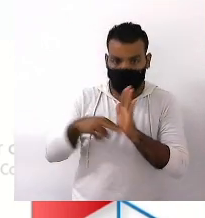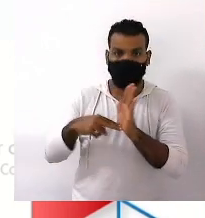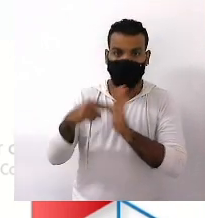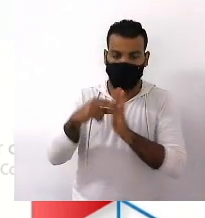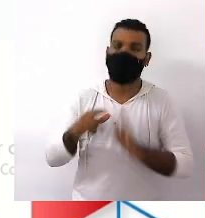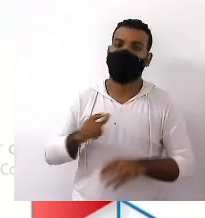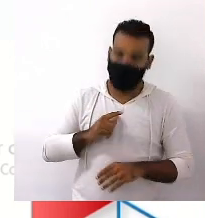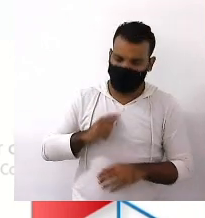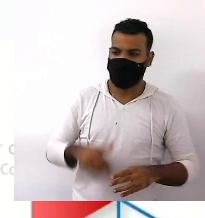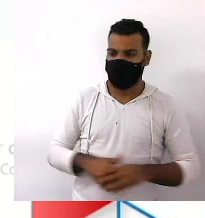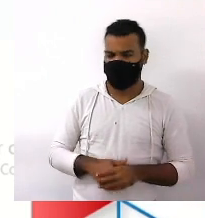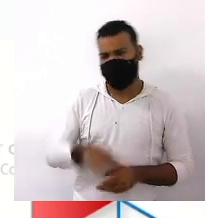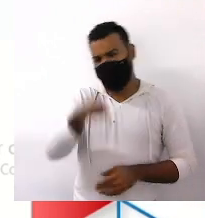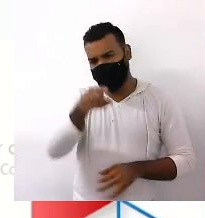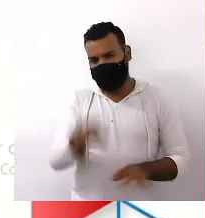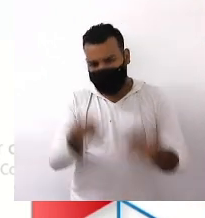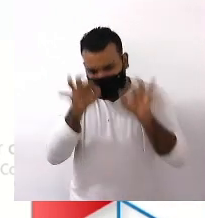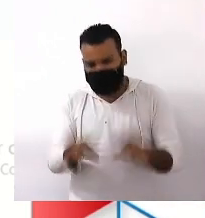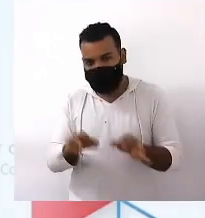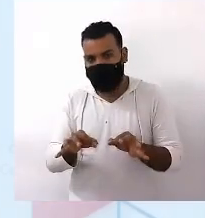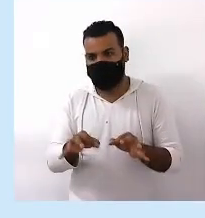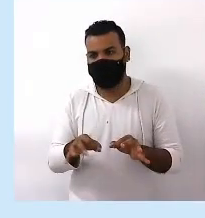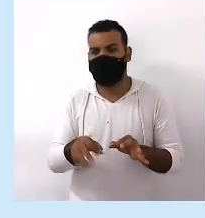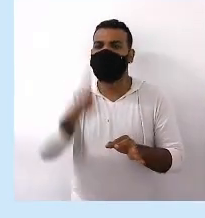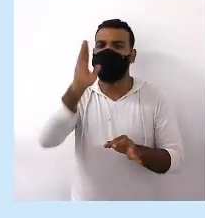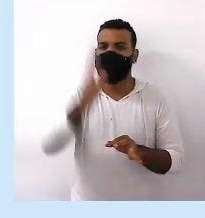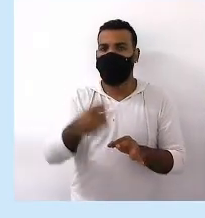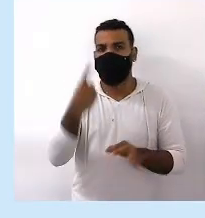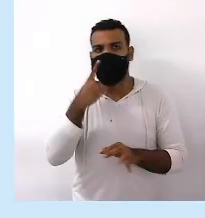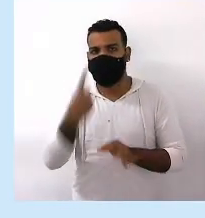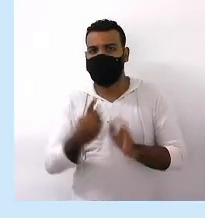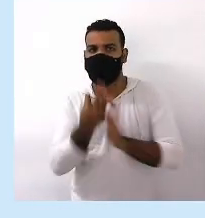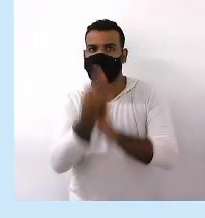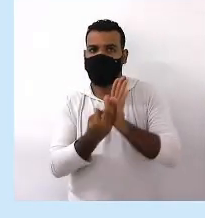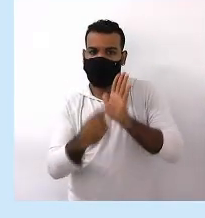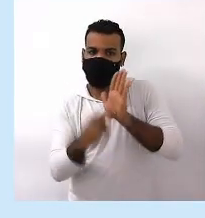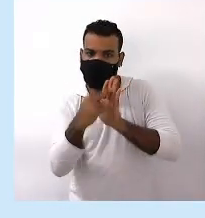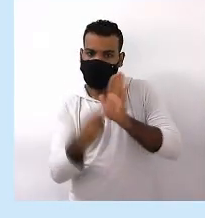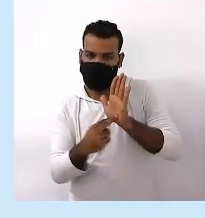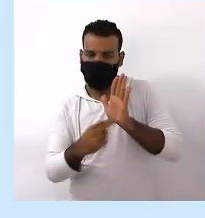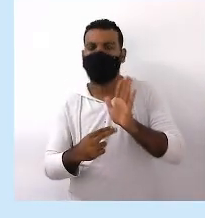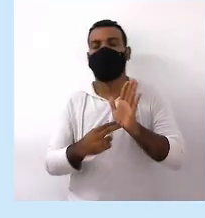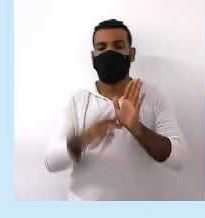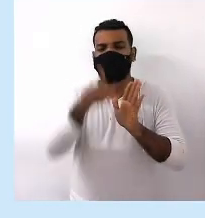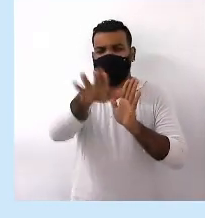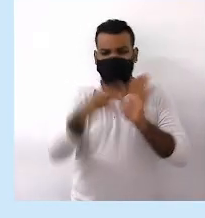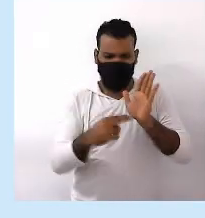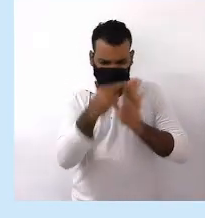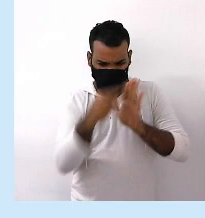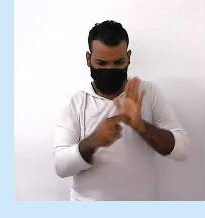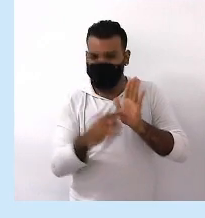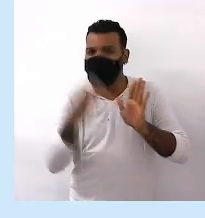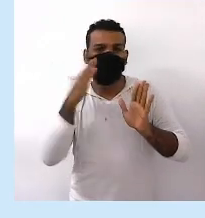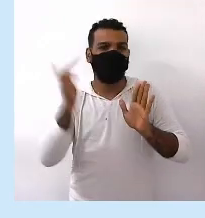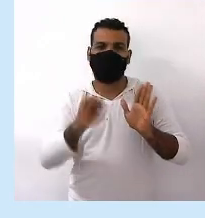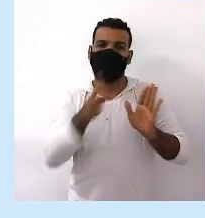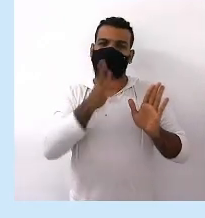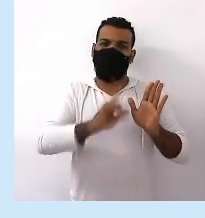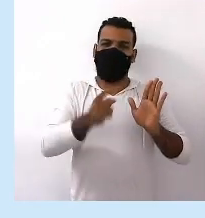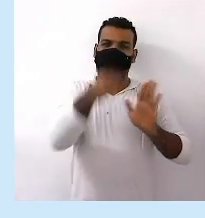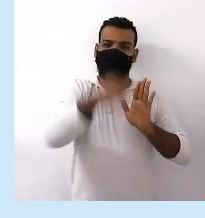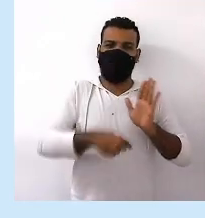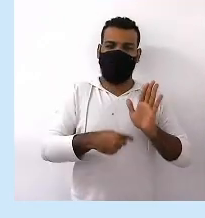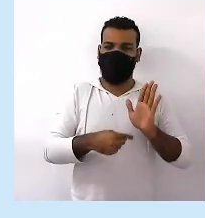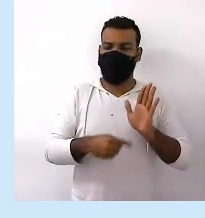Você, com certeza, já se deparou com um texto normativo E até então não sabia do que estava lendo